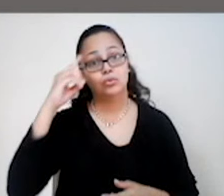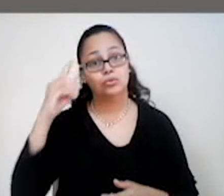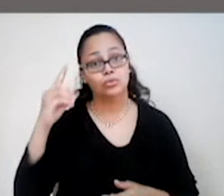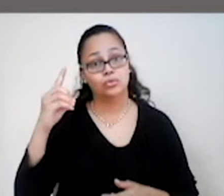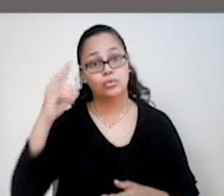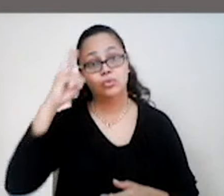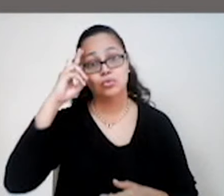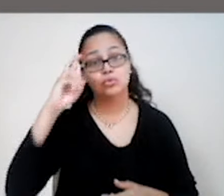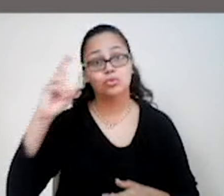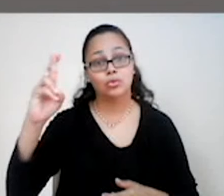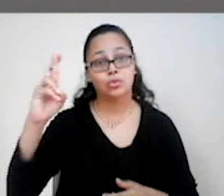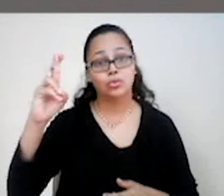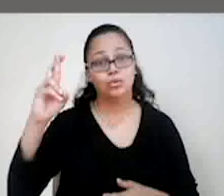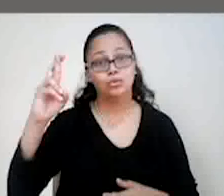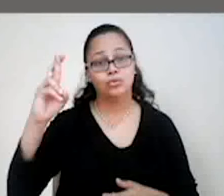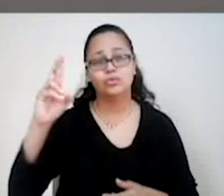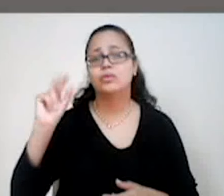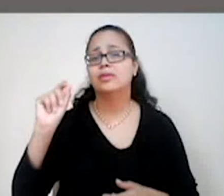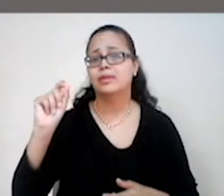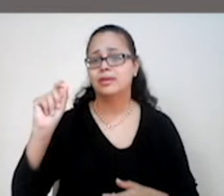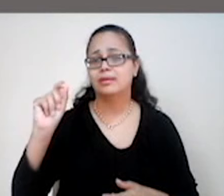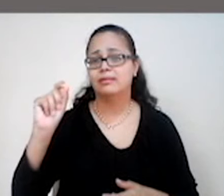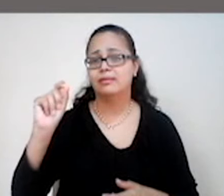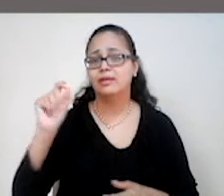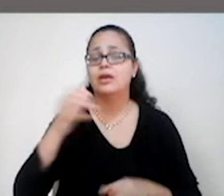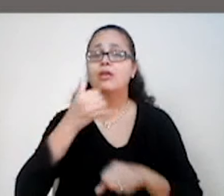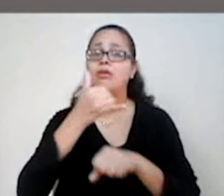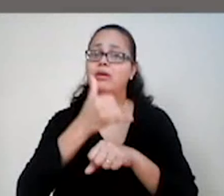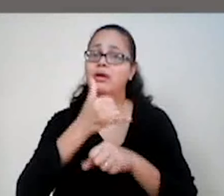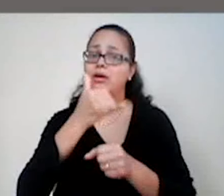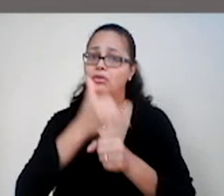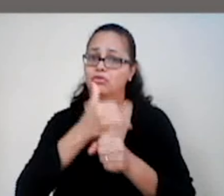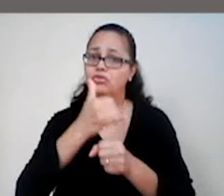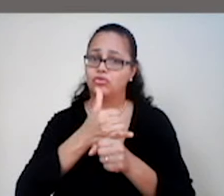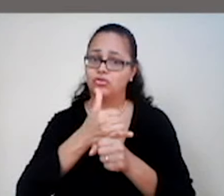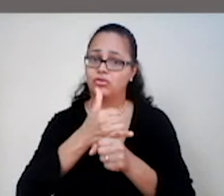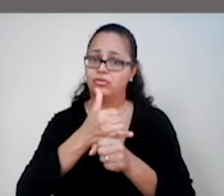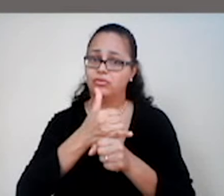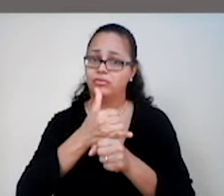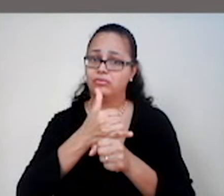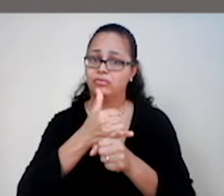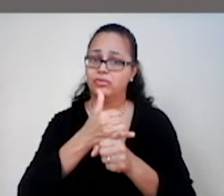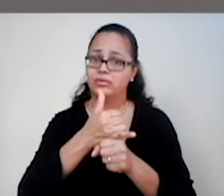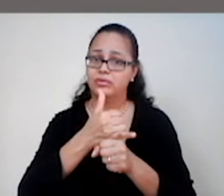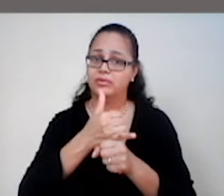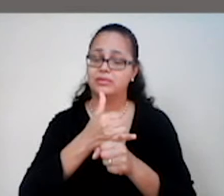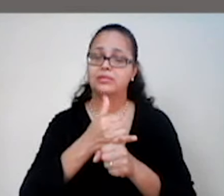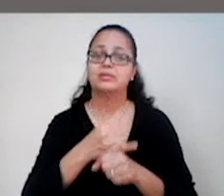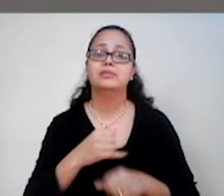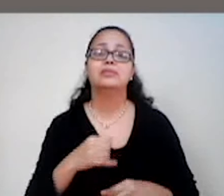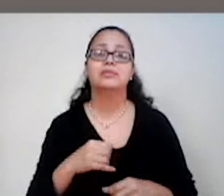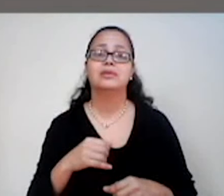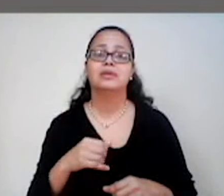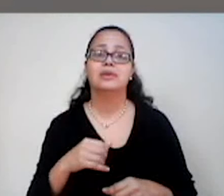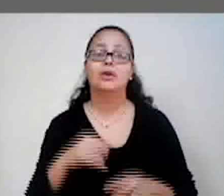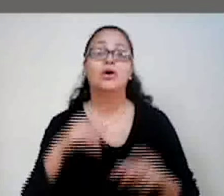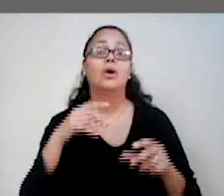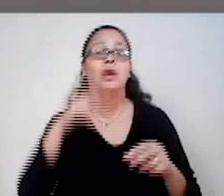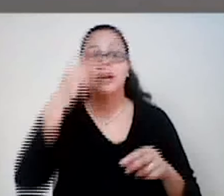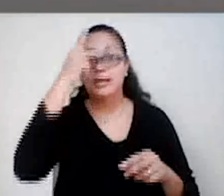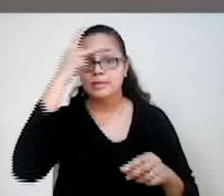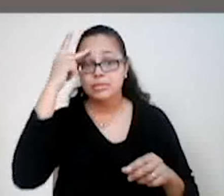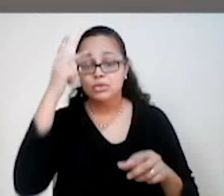eram os mestres de ofício, ok? Seus empregados mais experientes eram